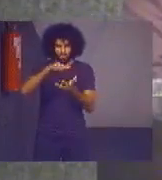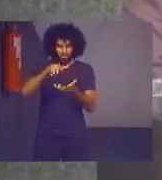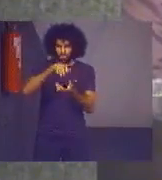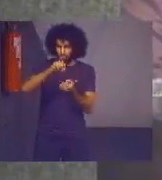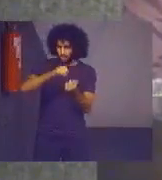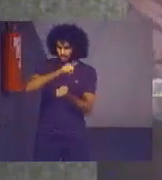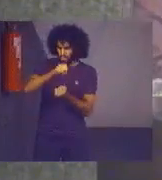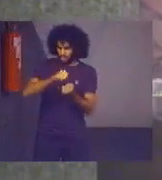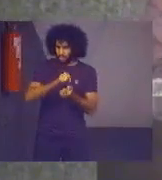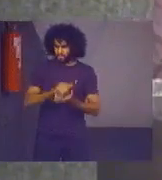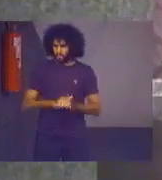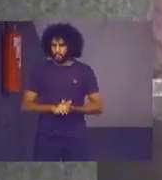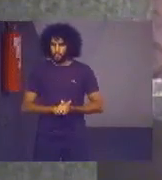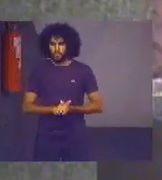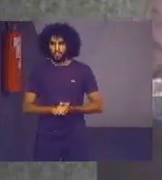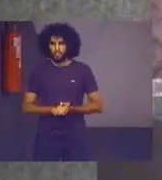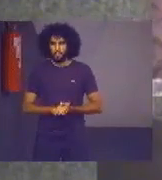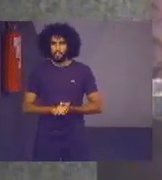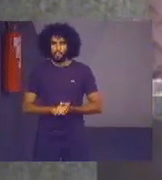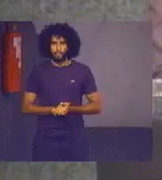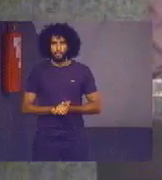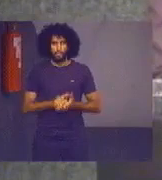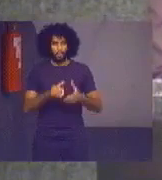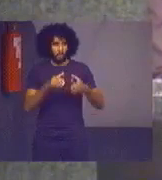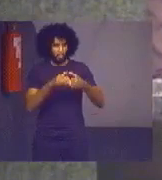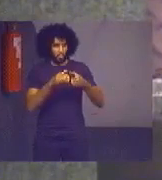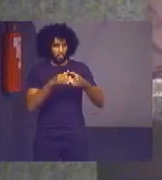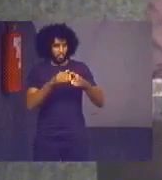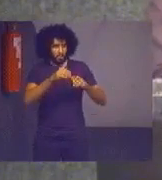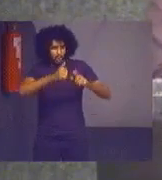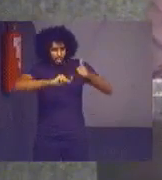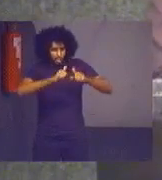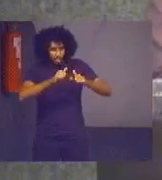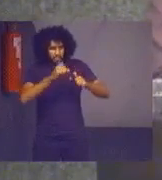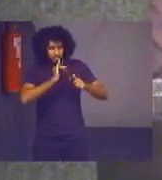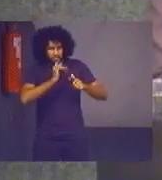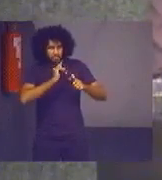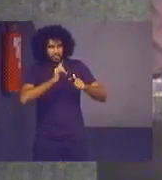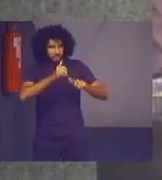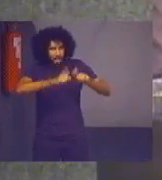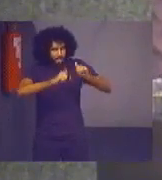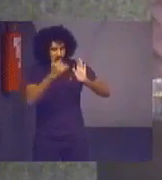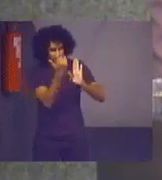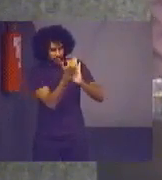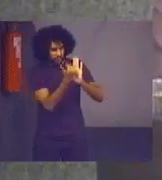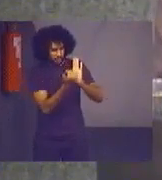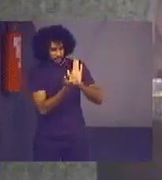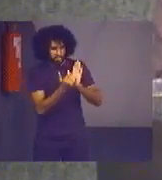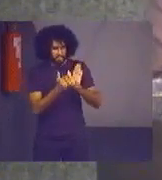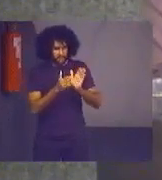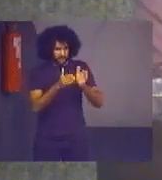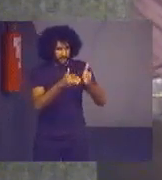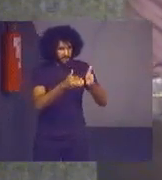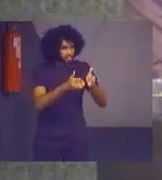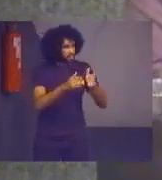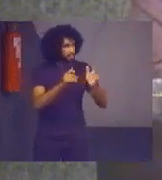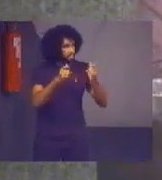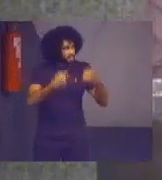A equipe de auditoria avaliou que, para você analisar uma agenda transversal, é necessário você